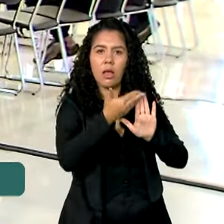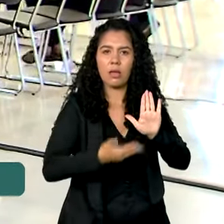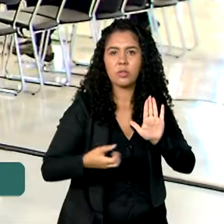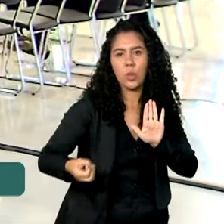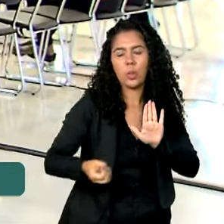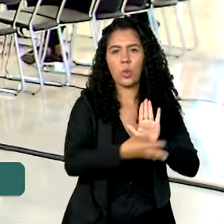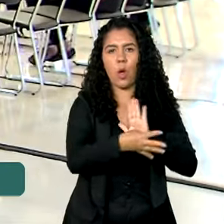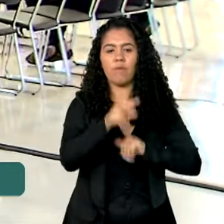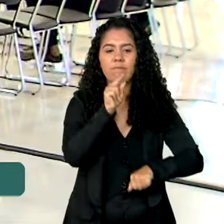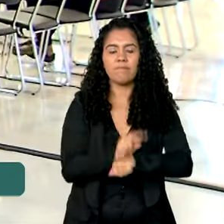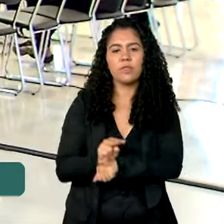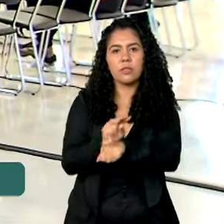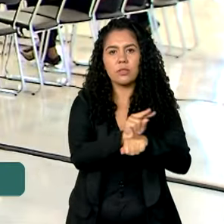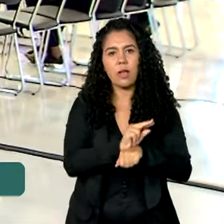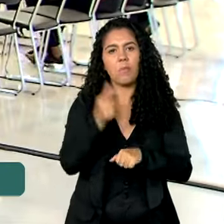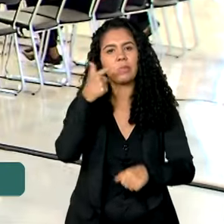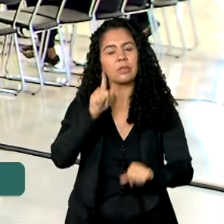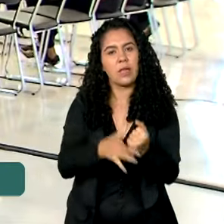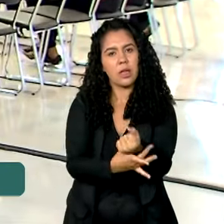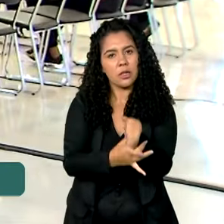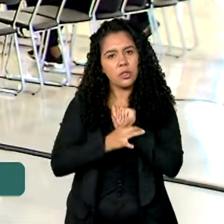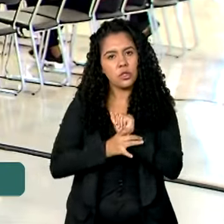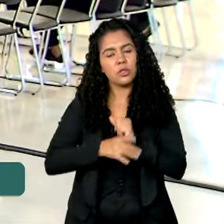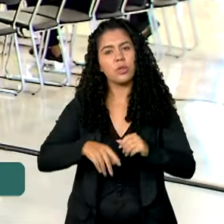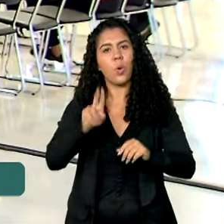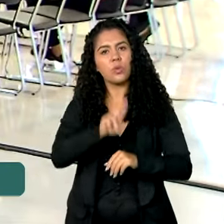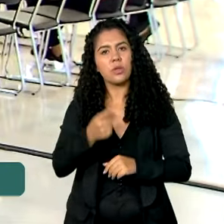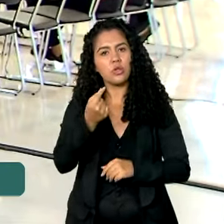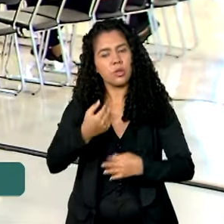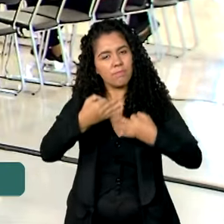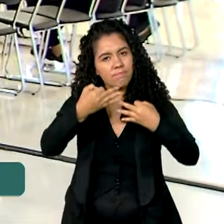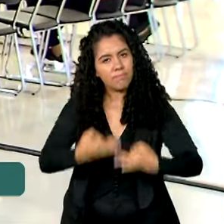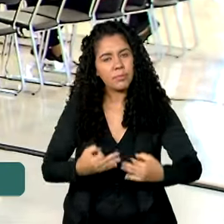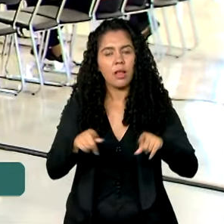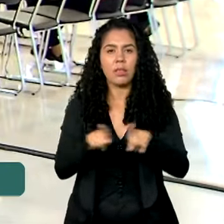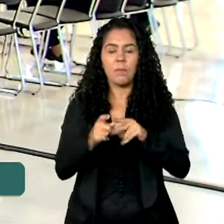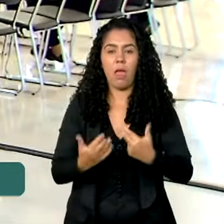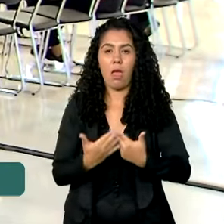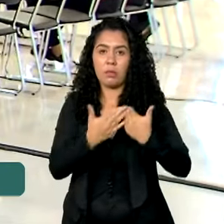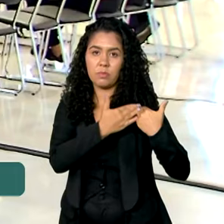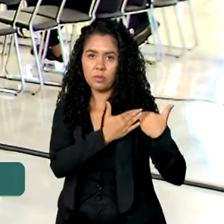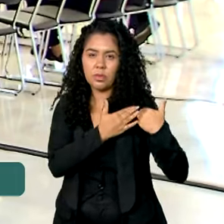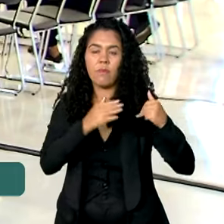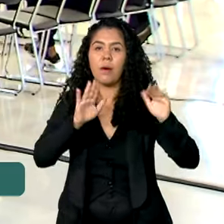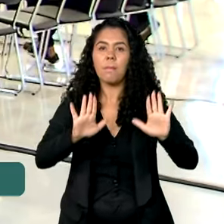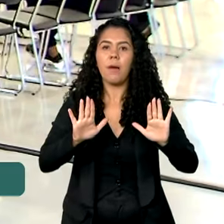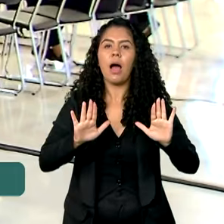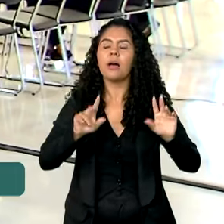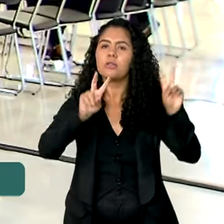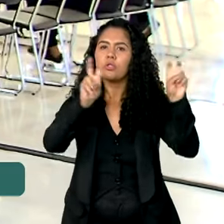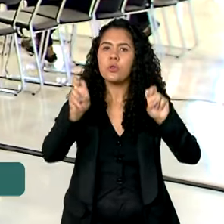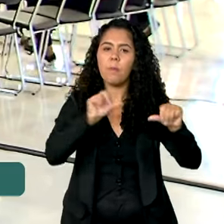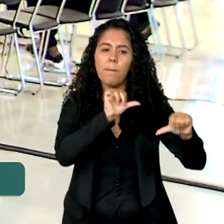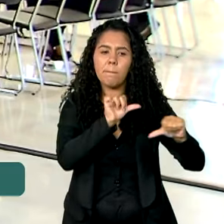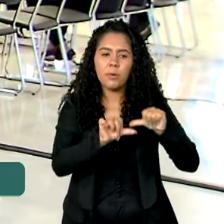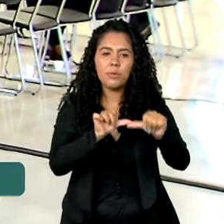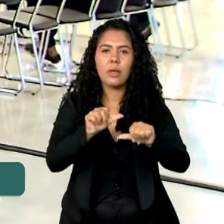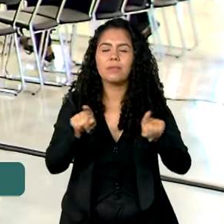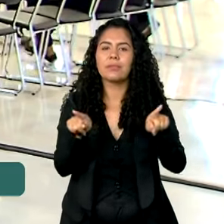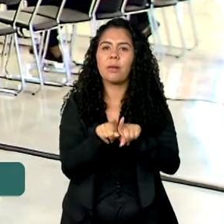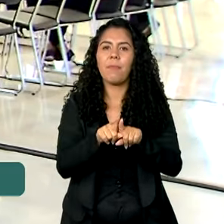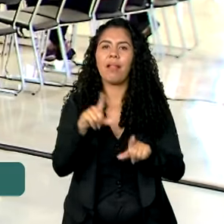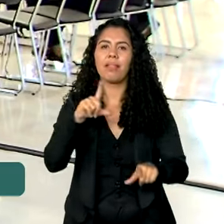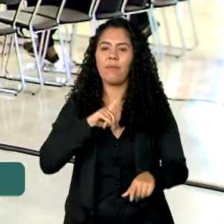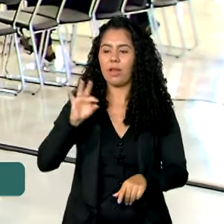orçamento seja usado de forma mais eficiente e responsável. Bom, entre as mudanças está o reajuste do salário mínimo,